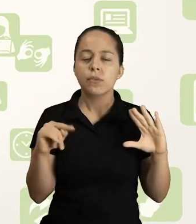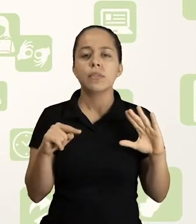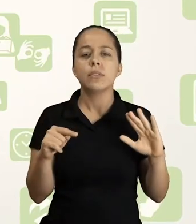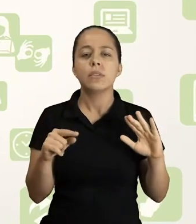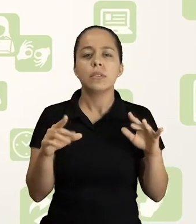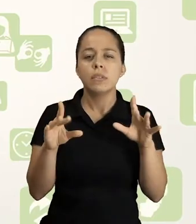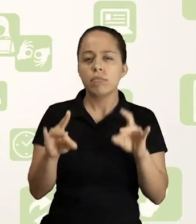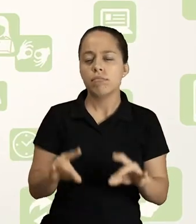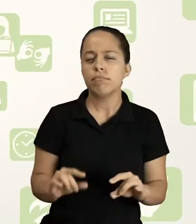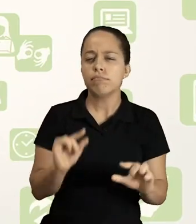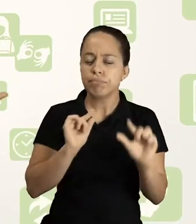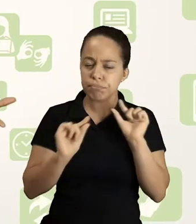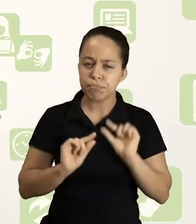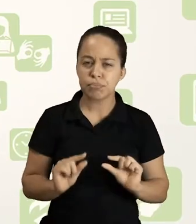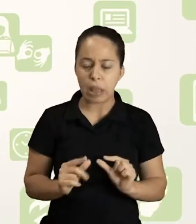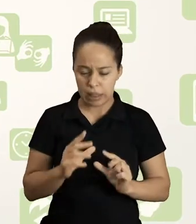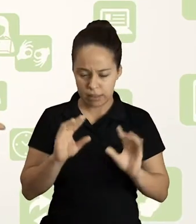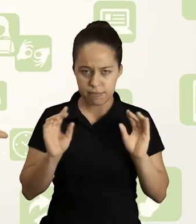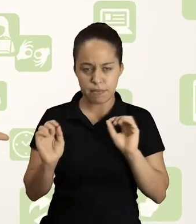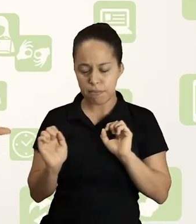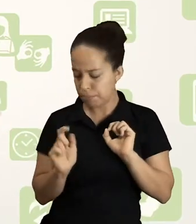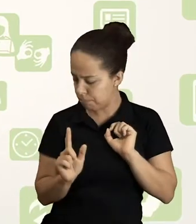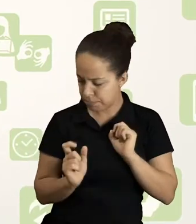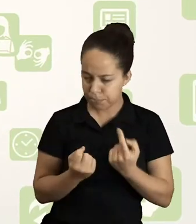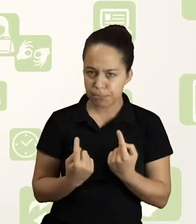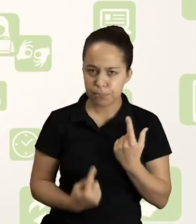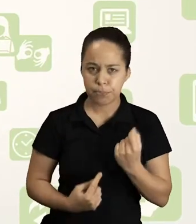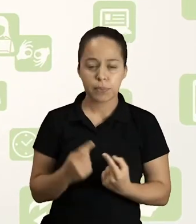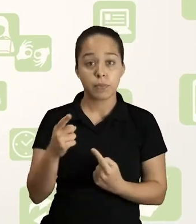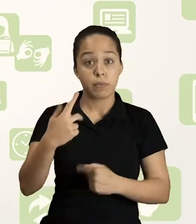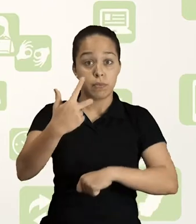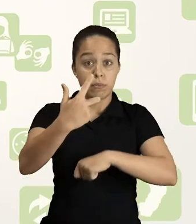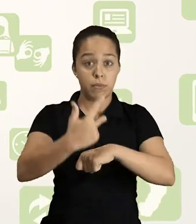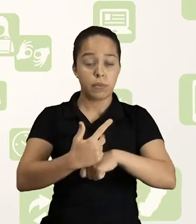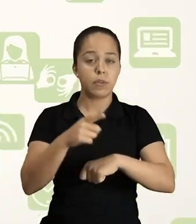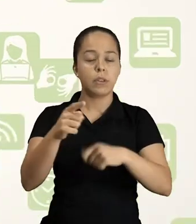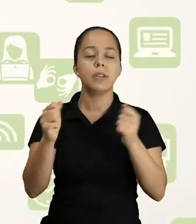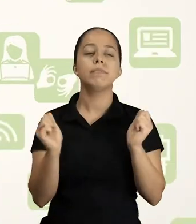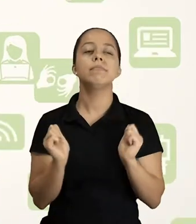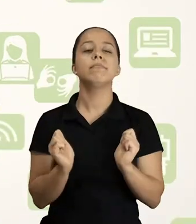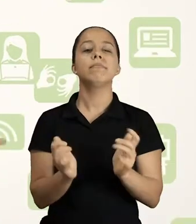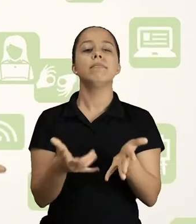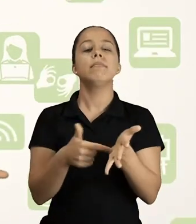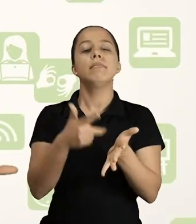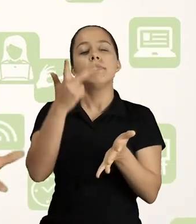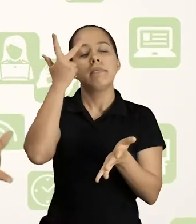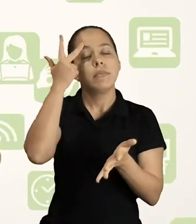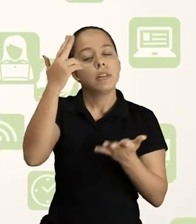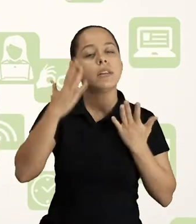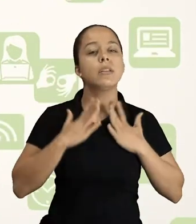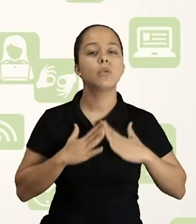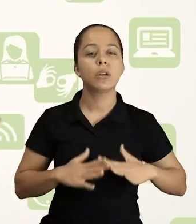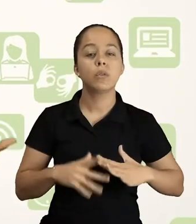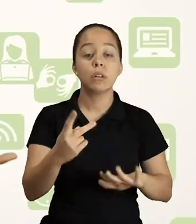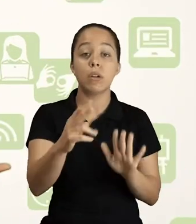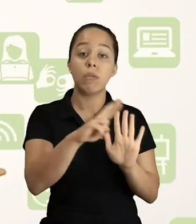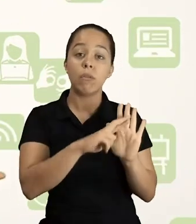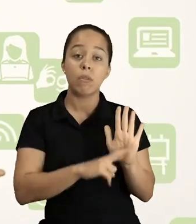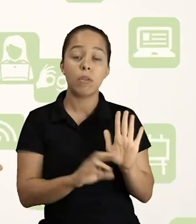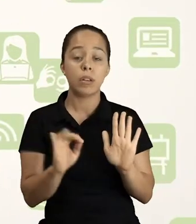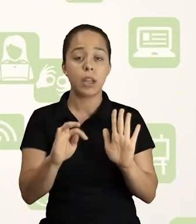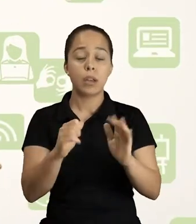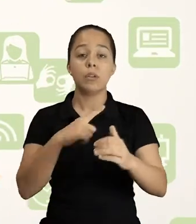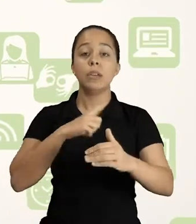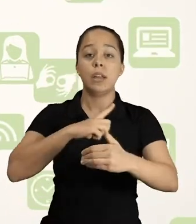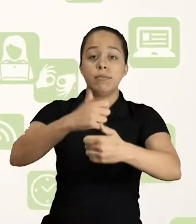formais, um tom suave ou neutras, com poucos detalhes. Durante a gravação, seja o mais natural